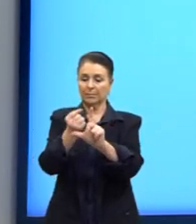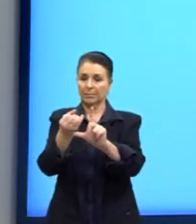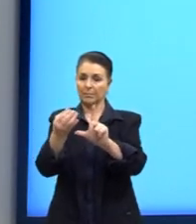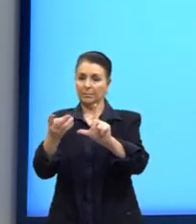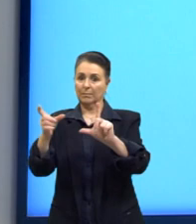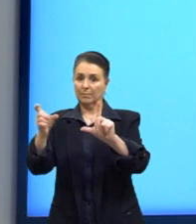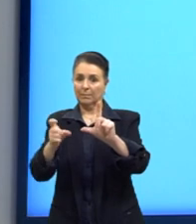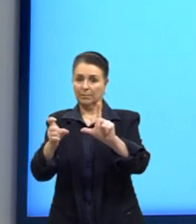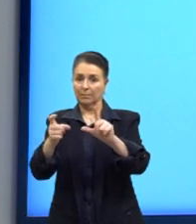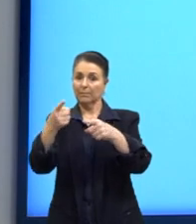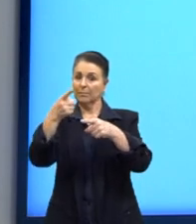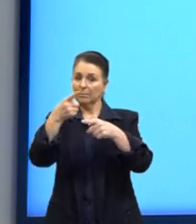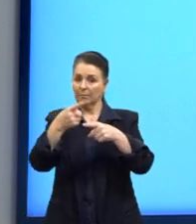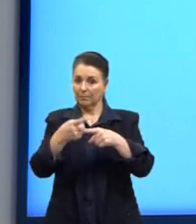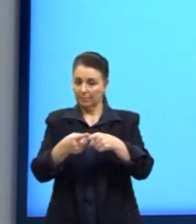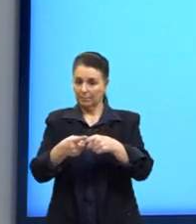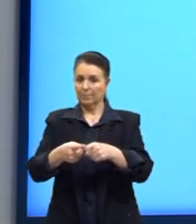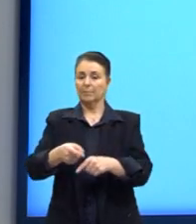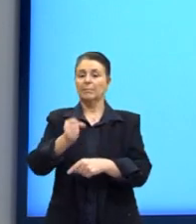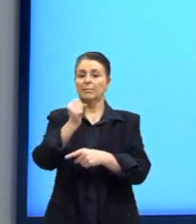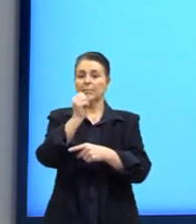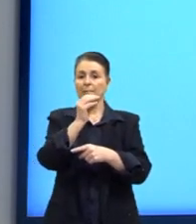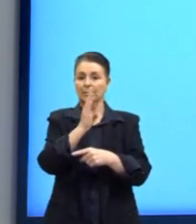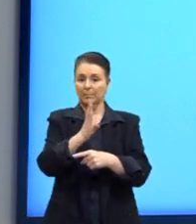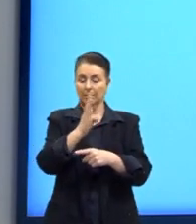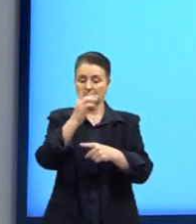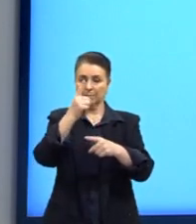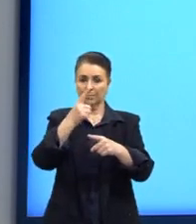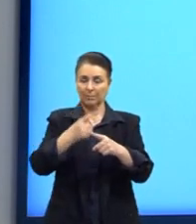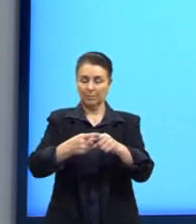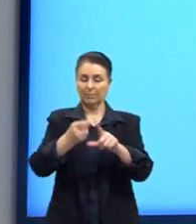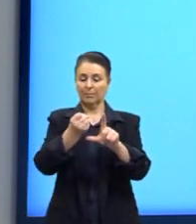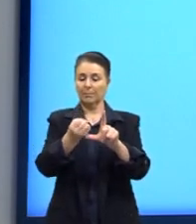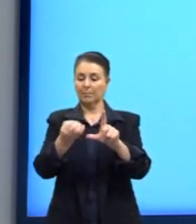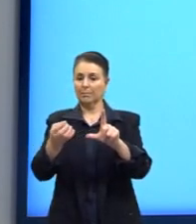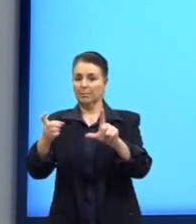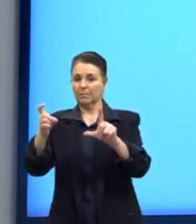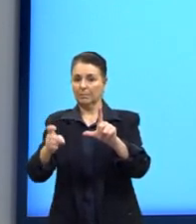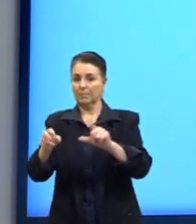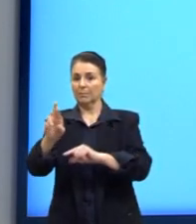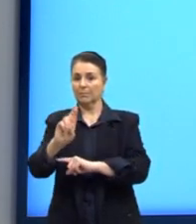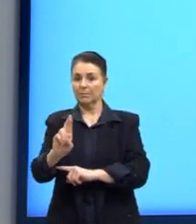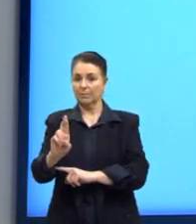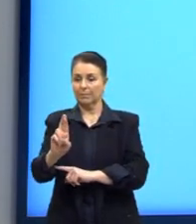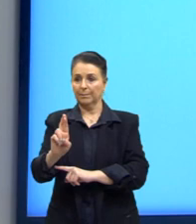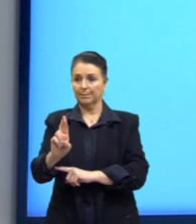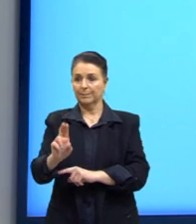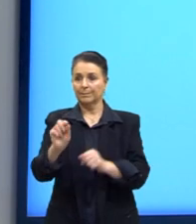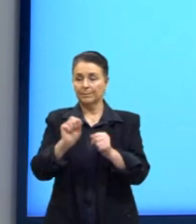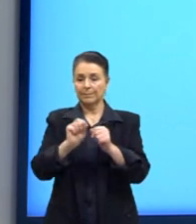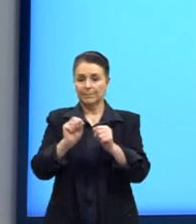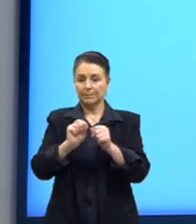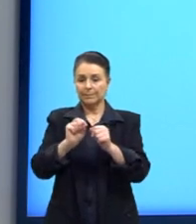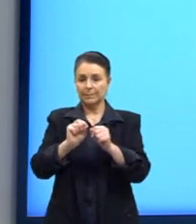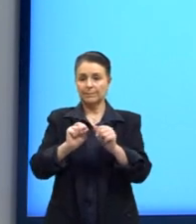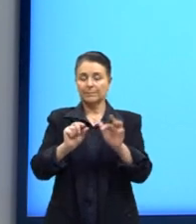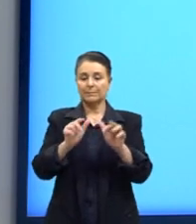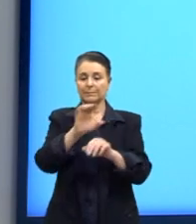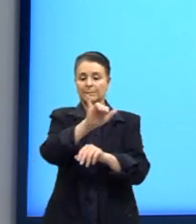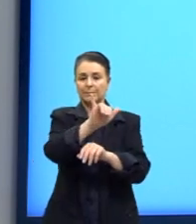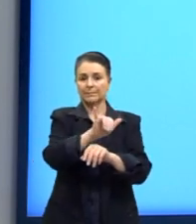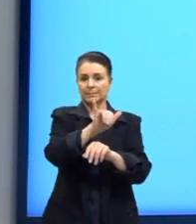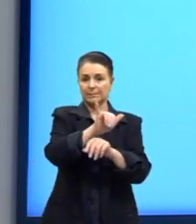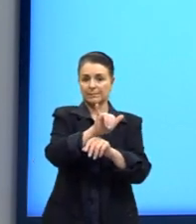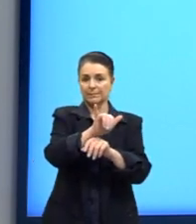Então, nós teríamos b vezes o log de r. Então, a nossa função ali, o y, seria